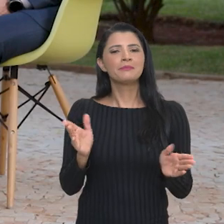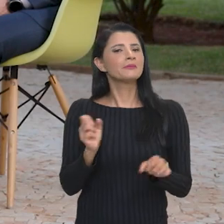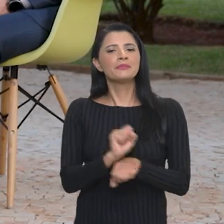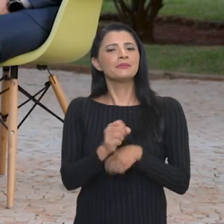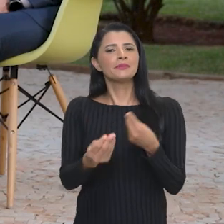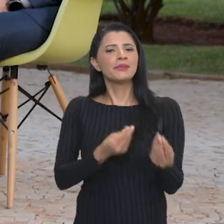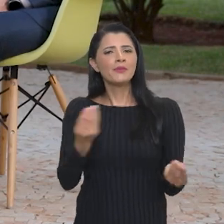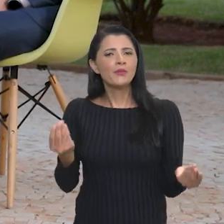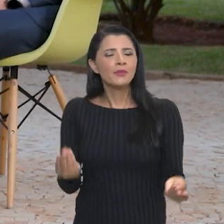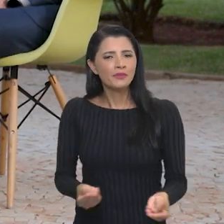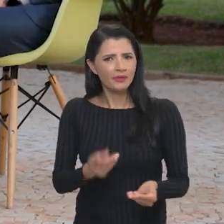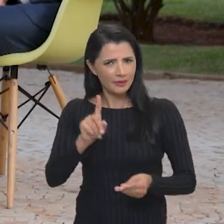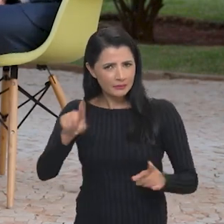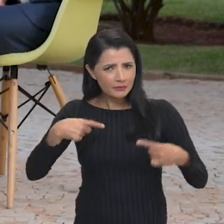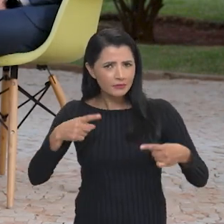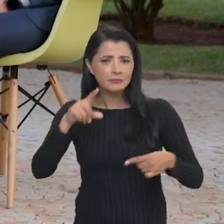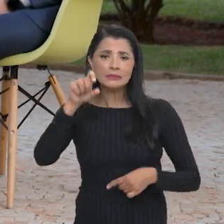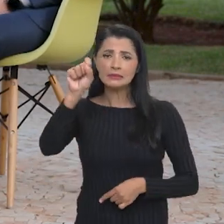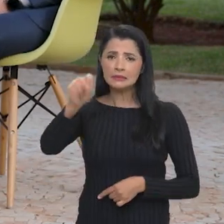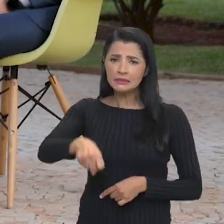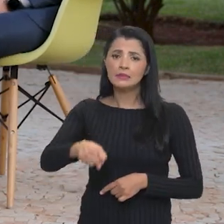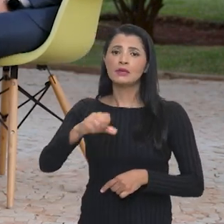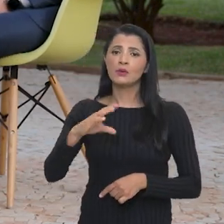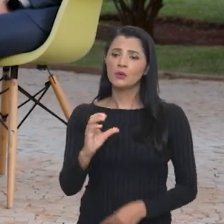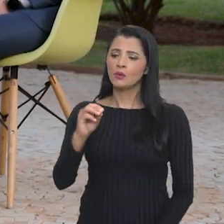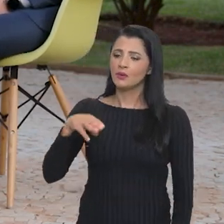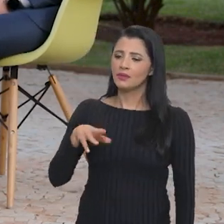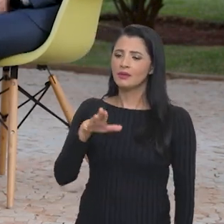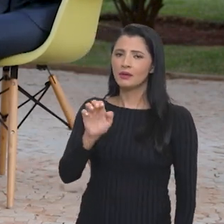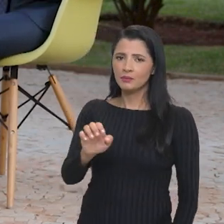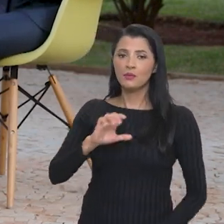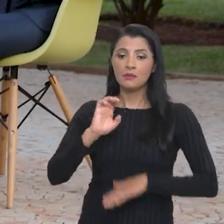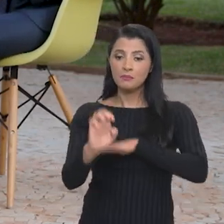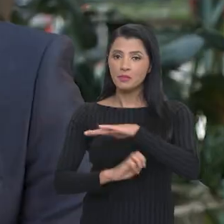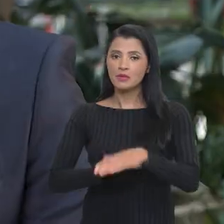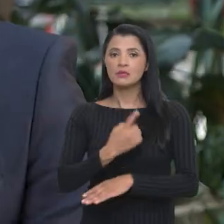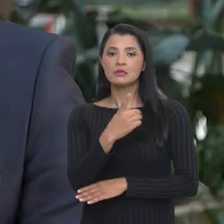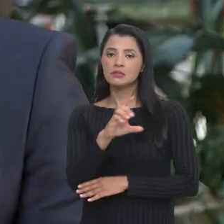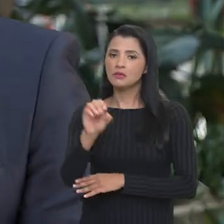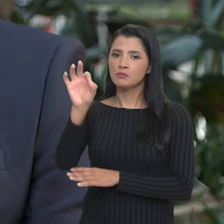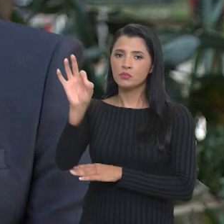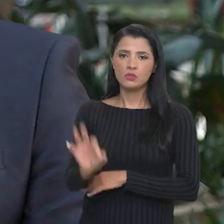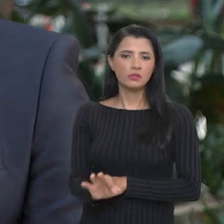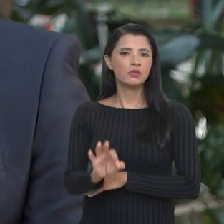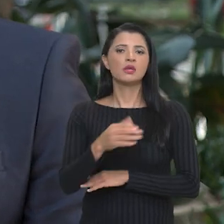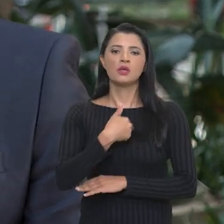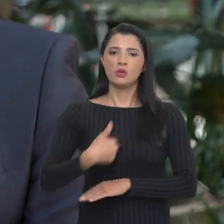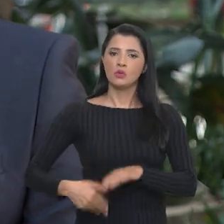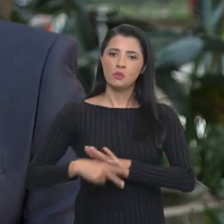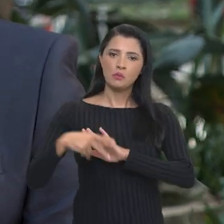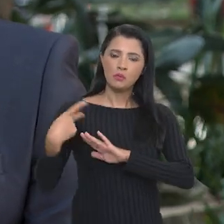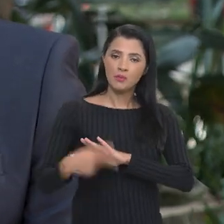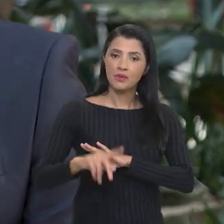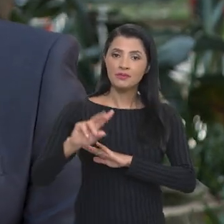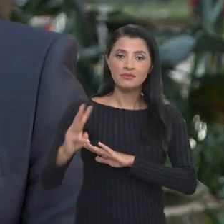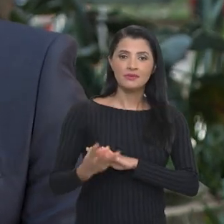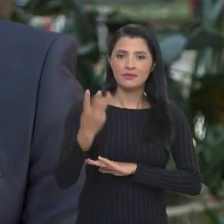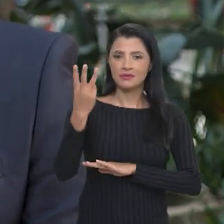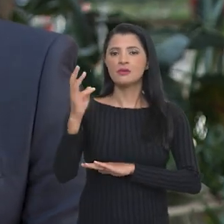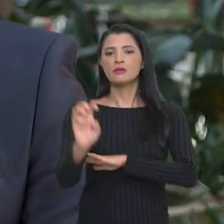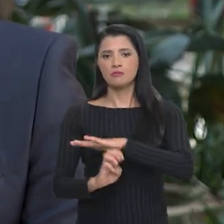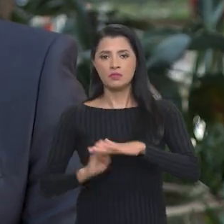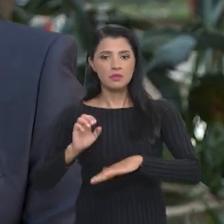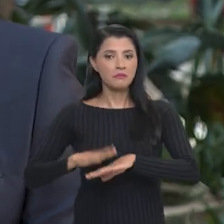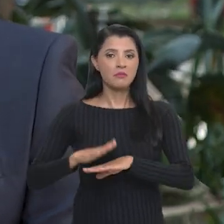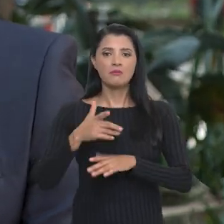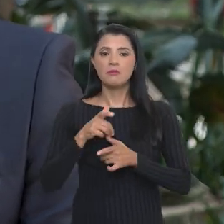desafio? Sem dúvida nenhuma, a Conab é uma empresa pública, 100% pública, terceira empresa mais capilar do